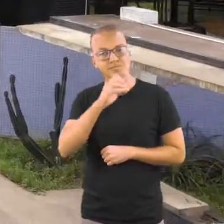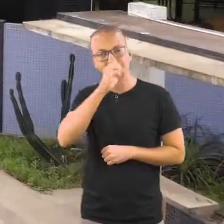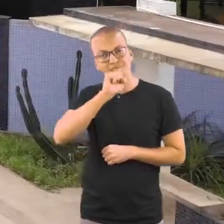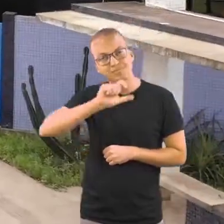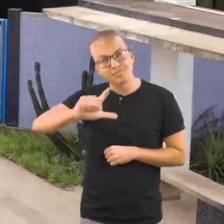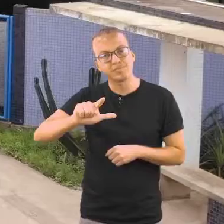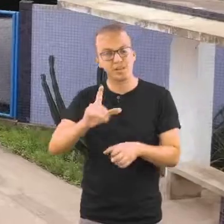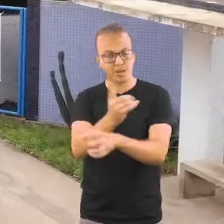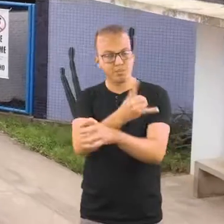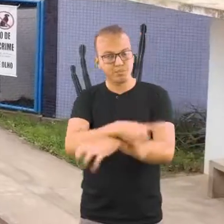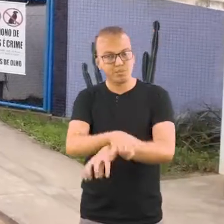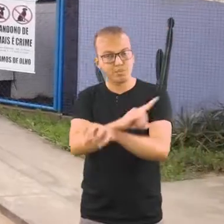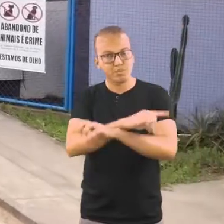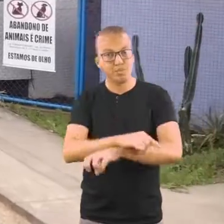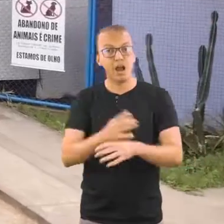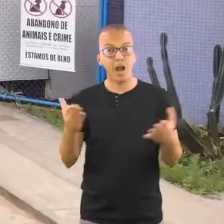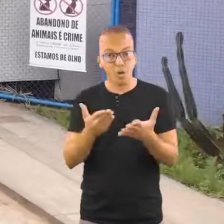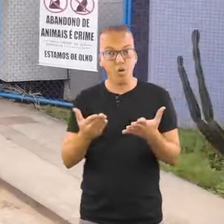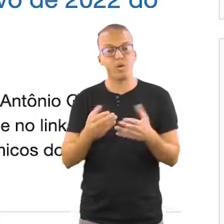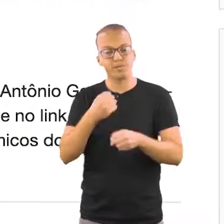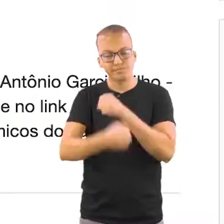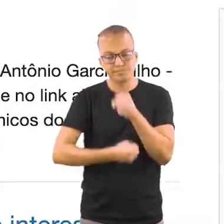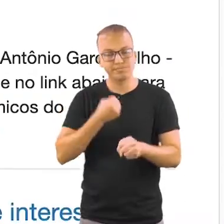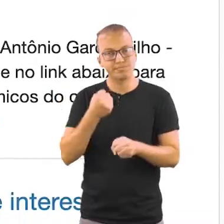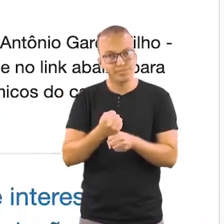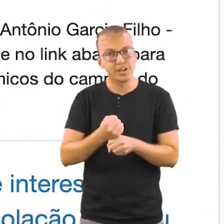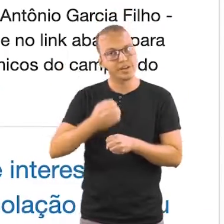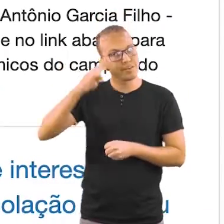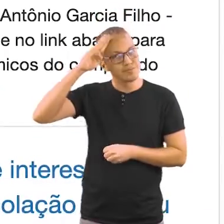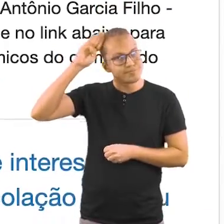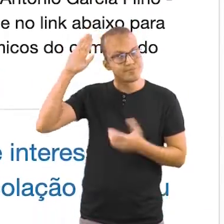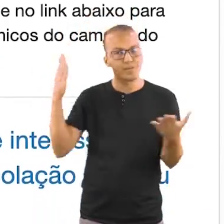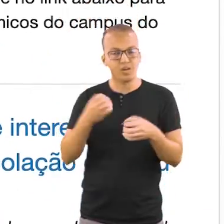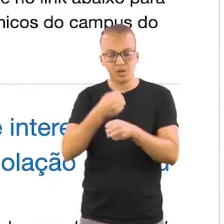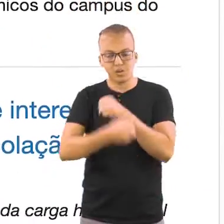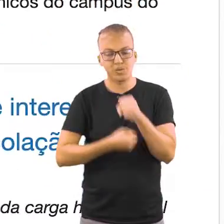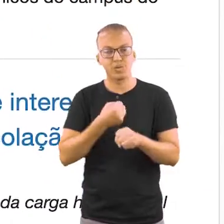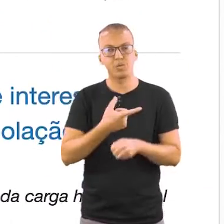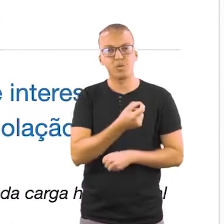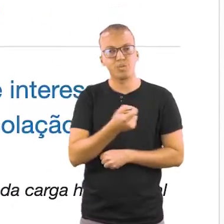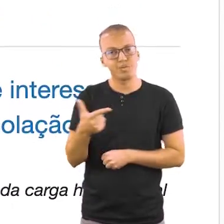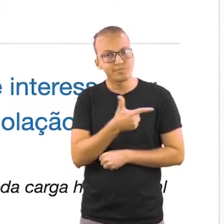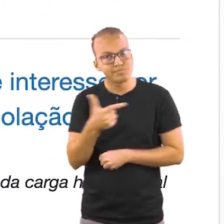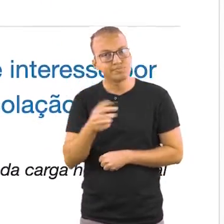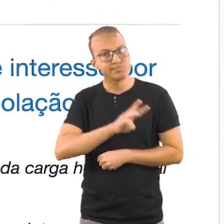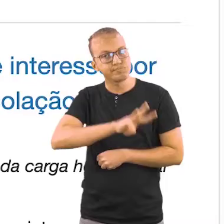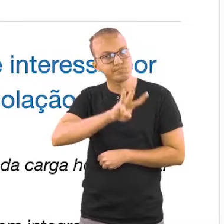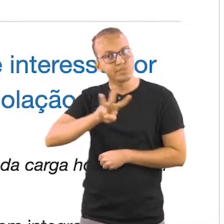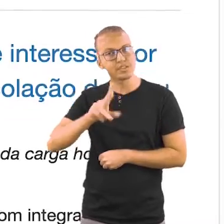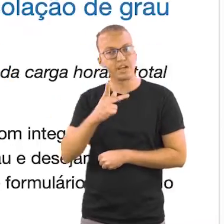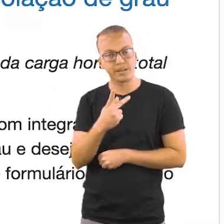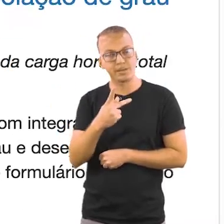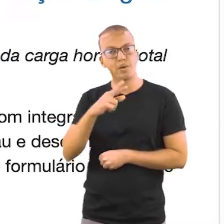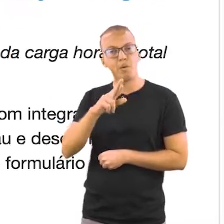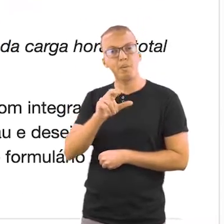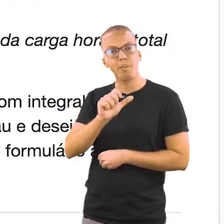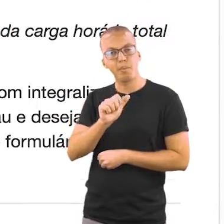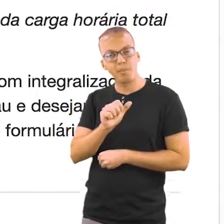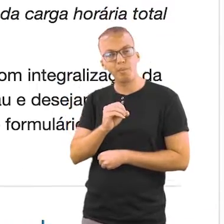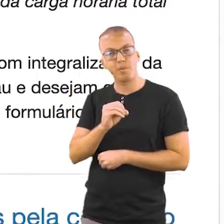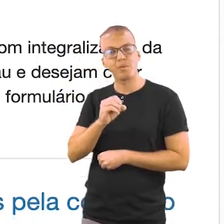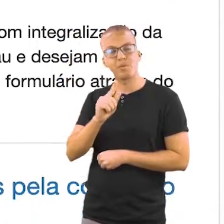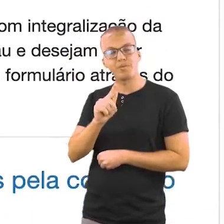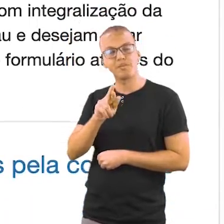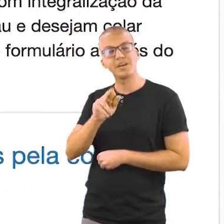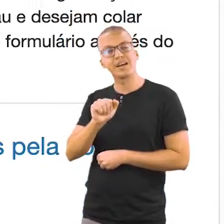Sertão para o ano letivo 2022. Os calendários estão disponíveis no site da Pró-Reitoria. Para acessar, basta conferir